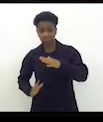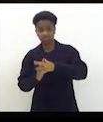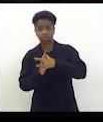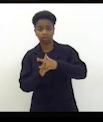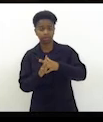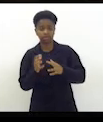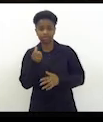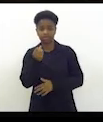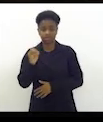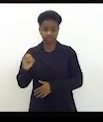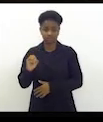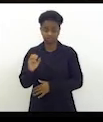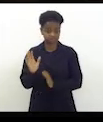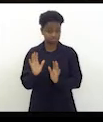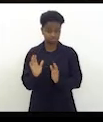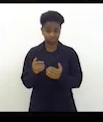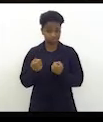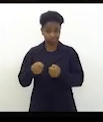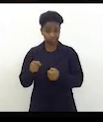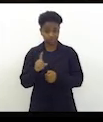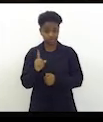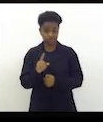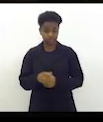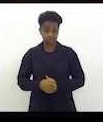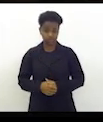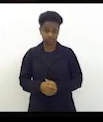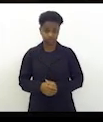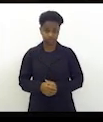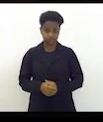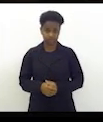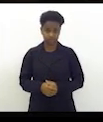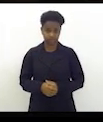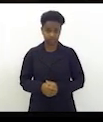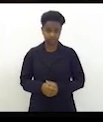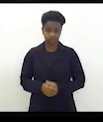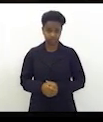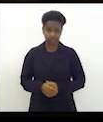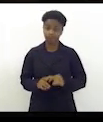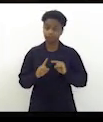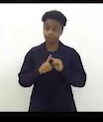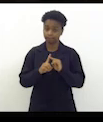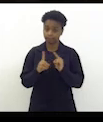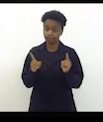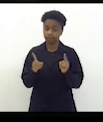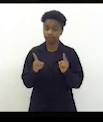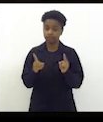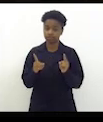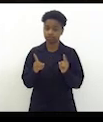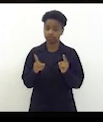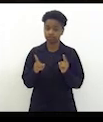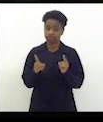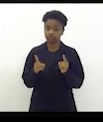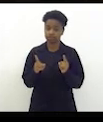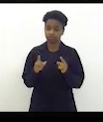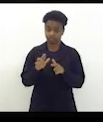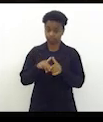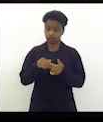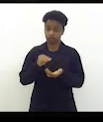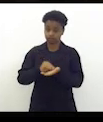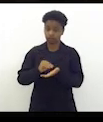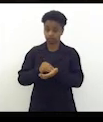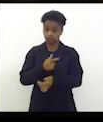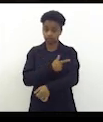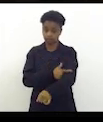quilômetros por hora mas isso sistematicamente pela má educação muitas